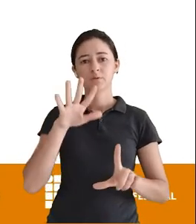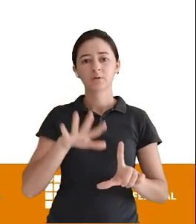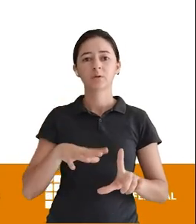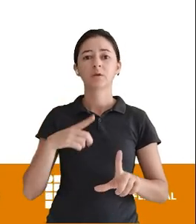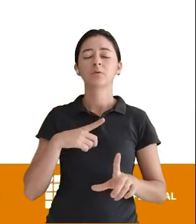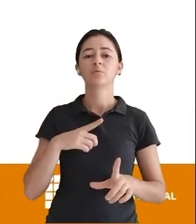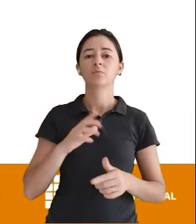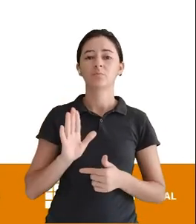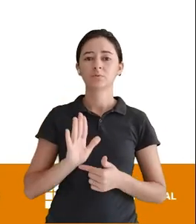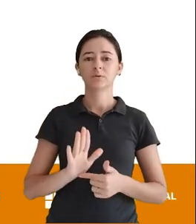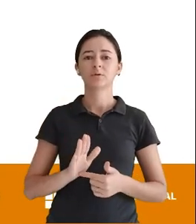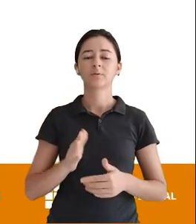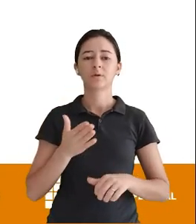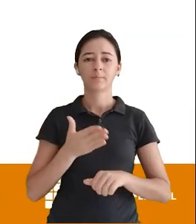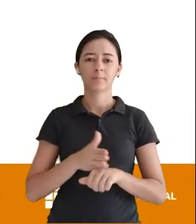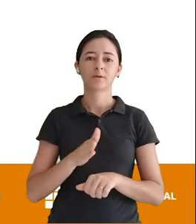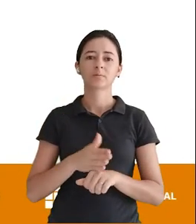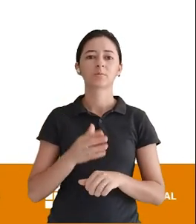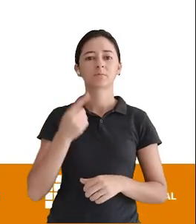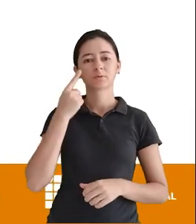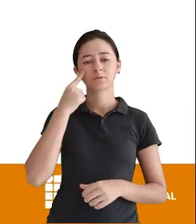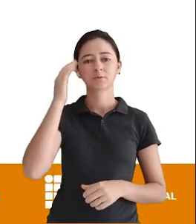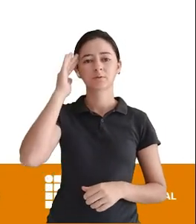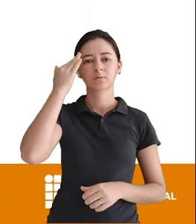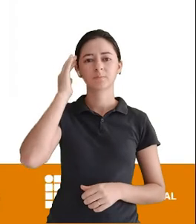Eu já vou fazer Um exemplo Mais prático Para vocês Tá bom?